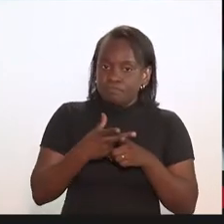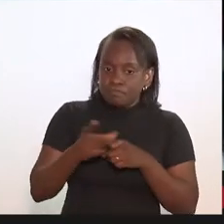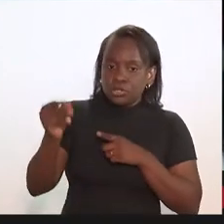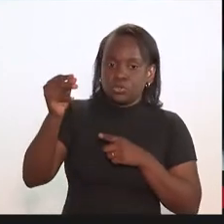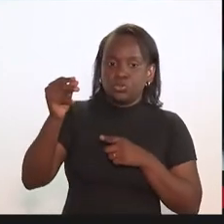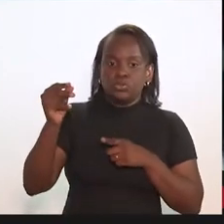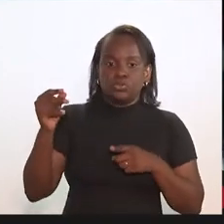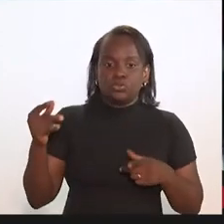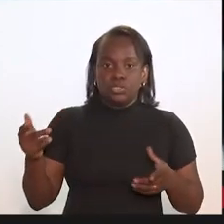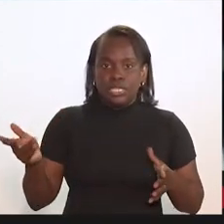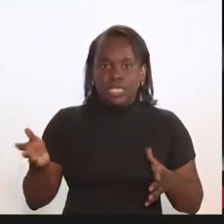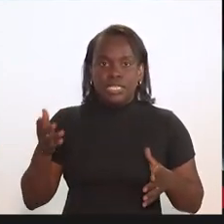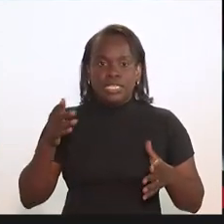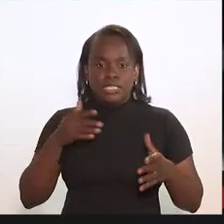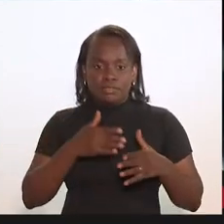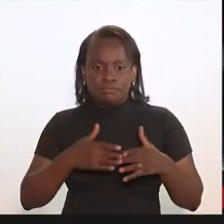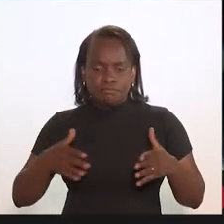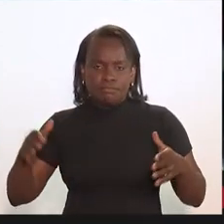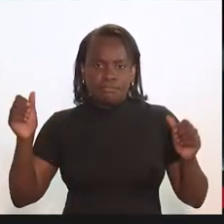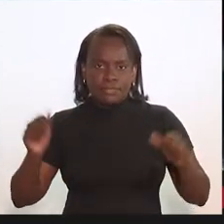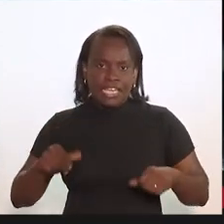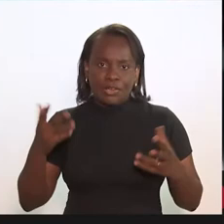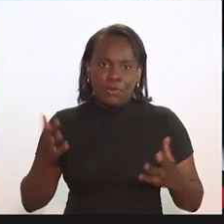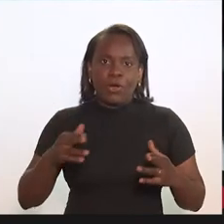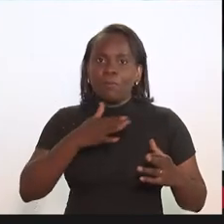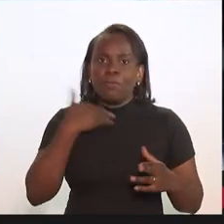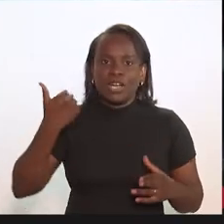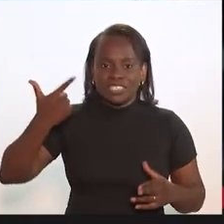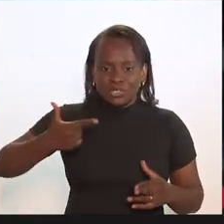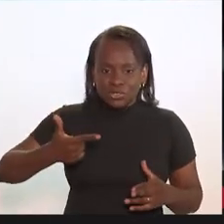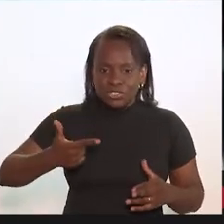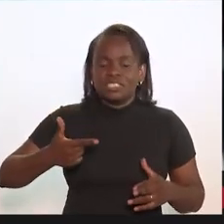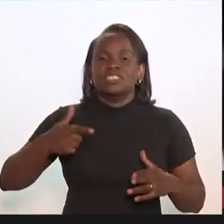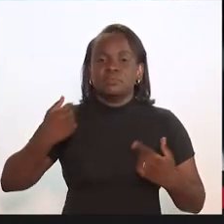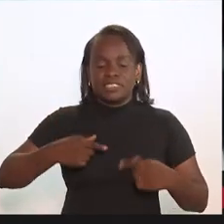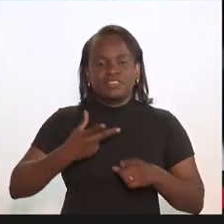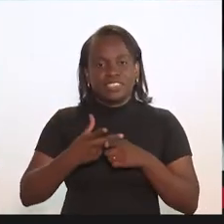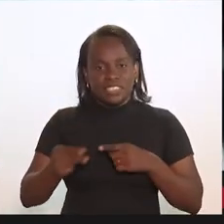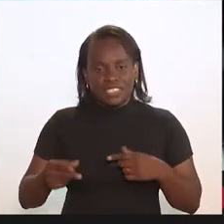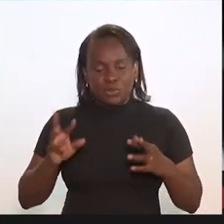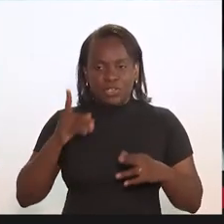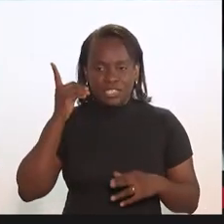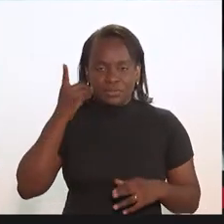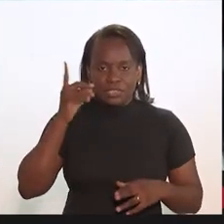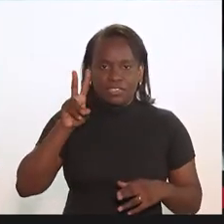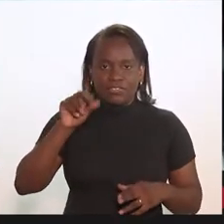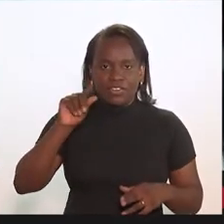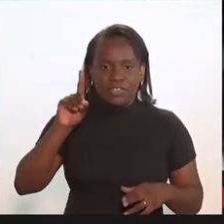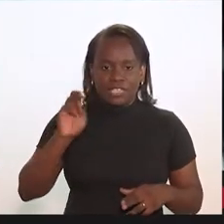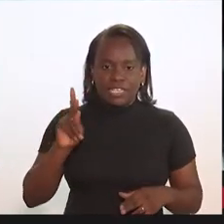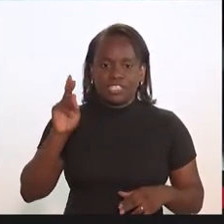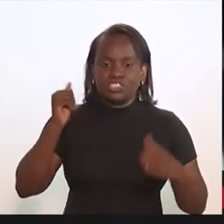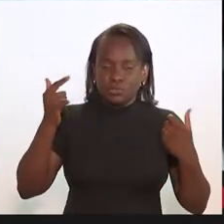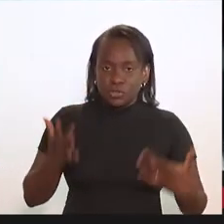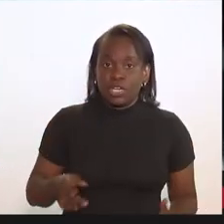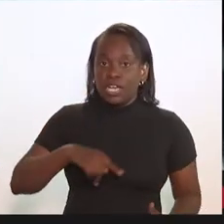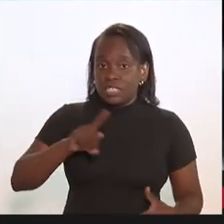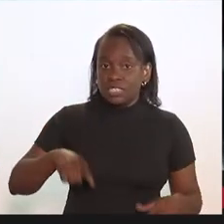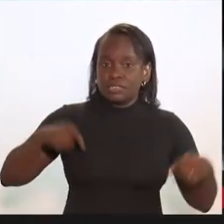vença essa segunda morte, como foi muito bem colocado pelo Valdeck. Acho que a gente tem